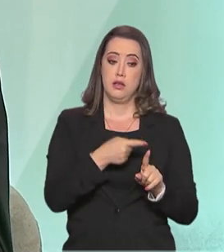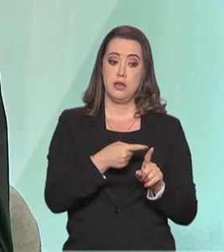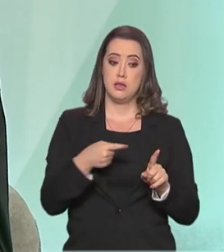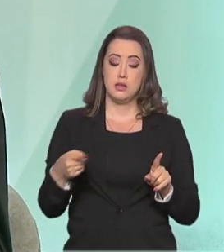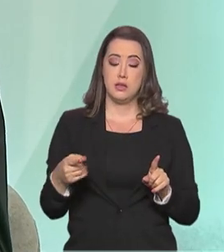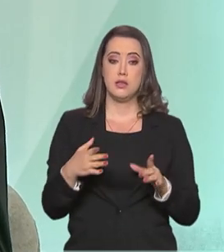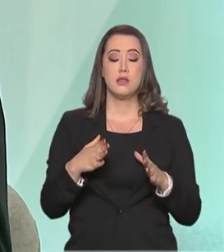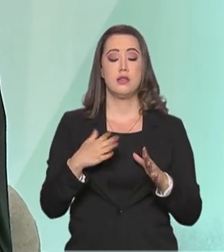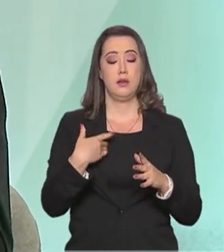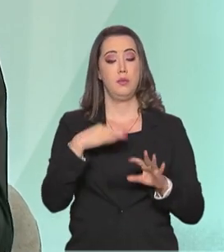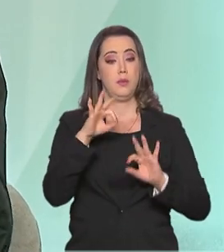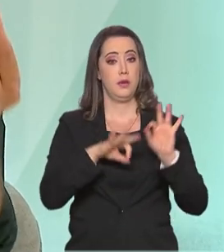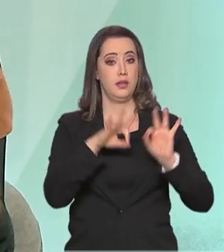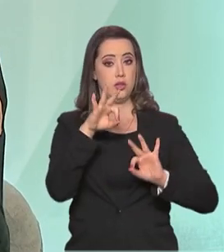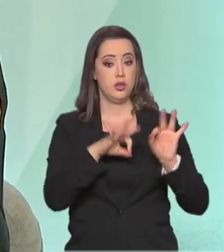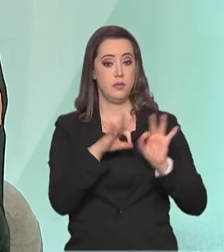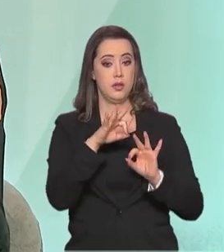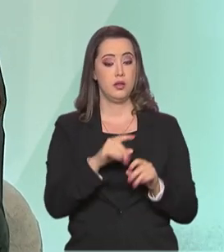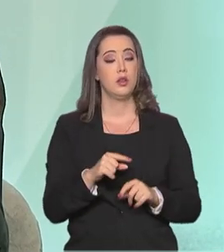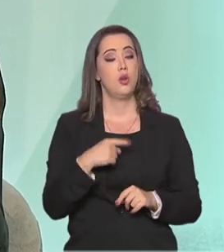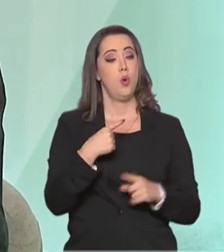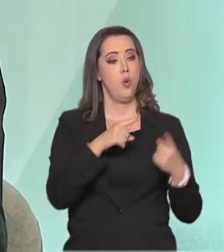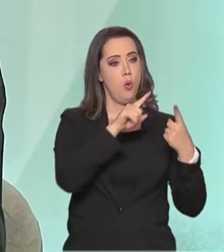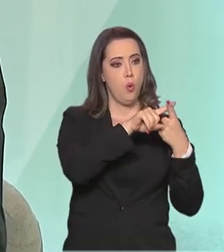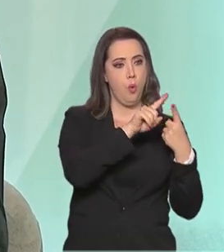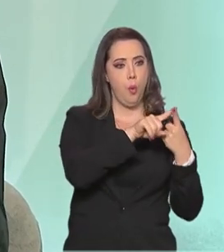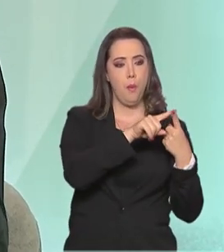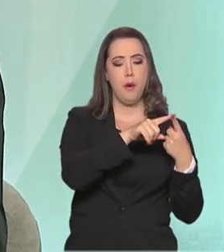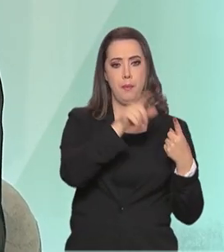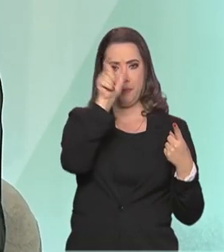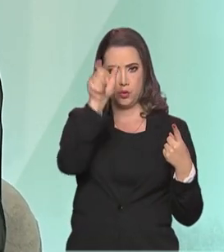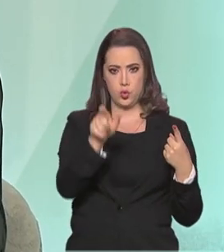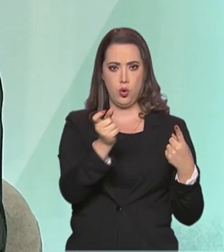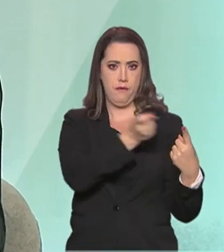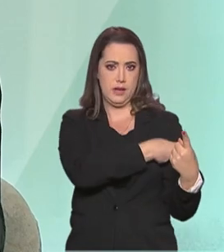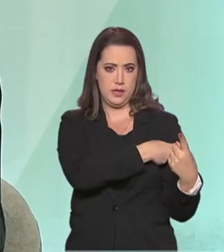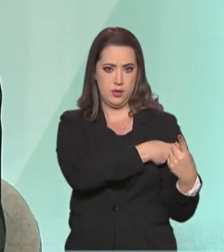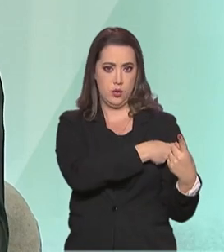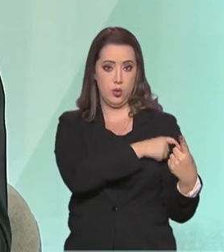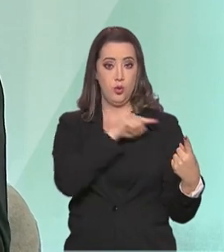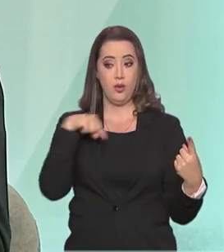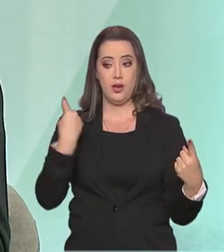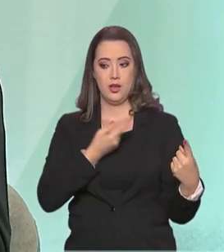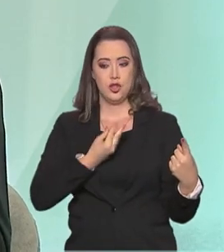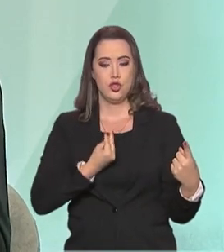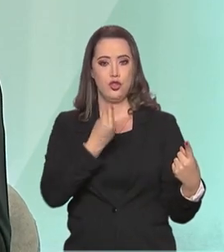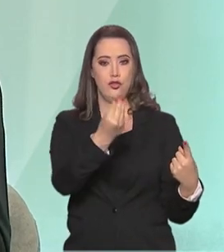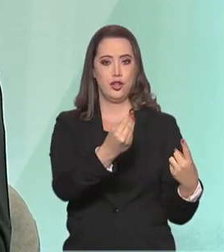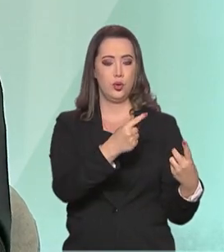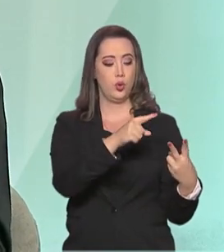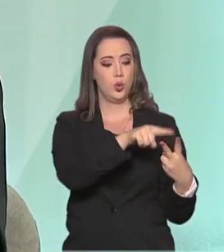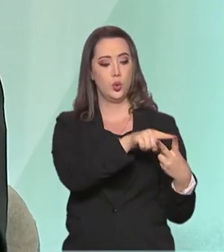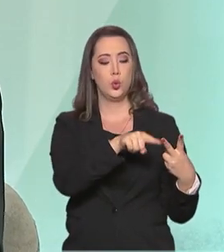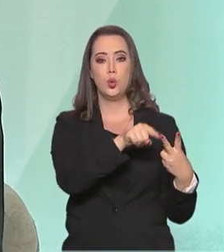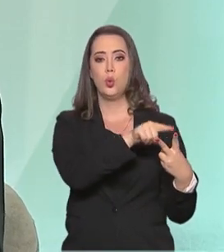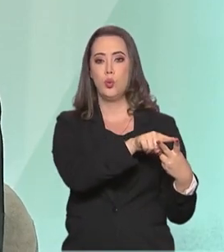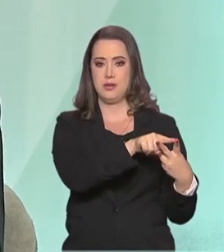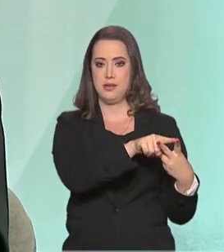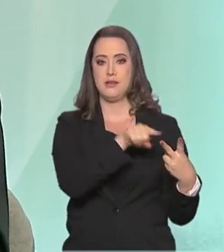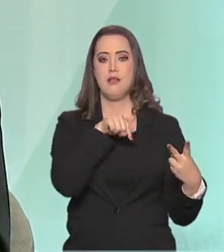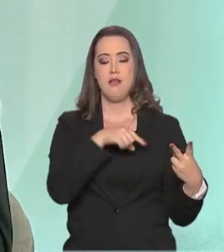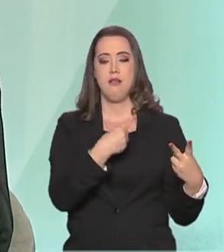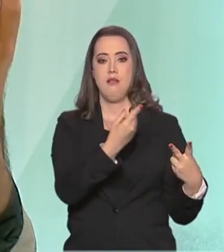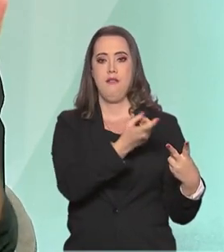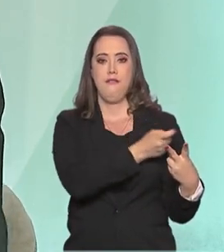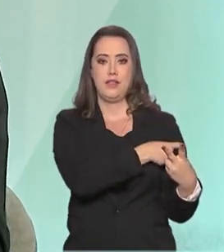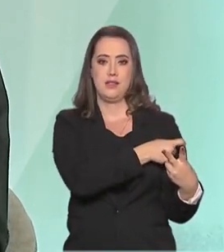programa do Comitê Olímpico Internacional, a cada pessoa que vai a Tóquio vacinada, eram doadas duas vacinas para o Programa Nacional de Vacinação.